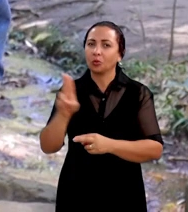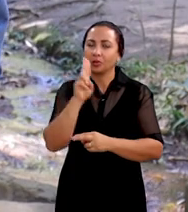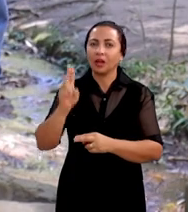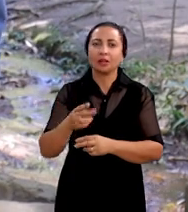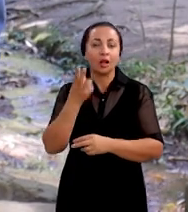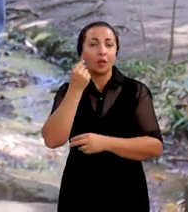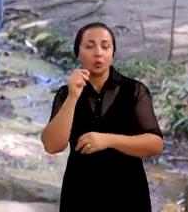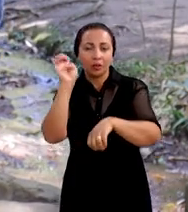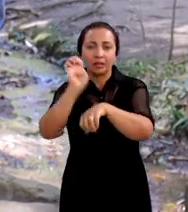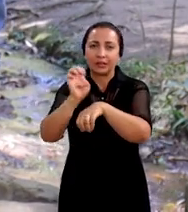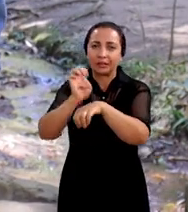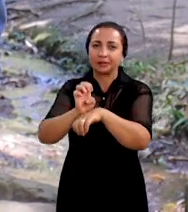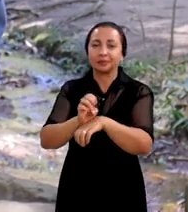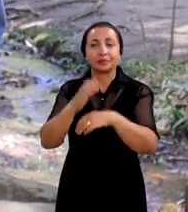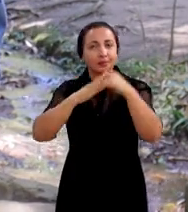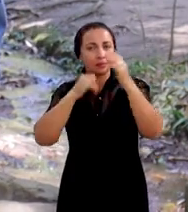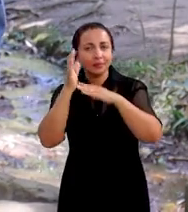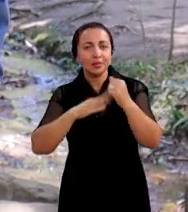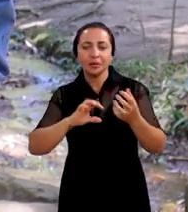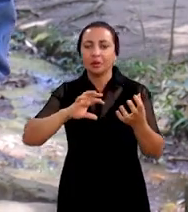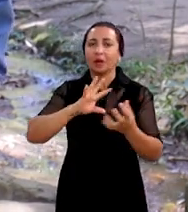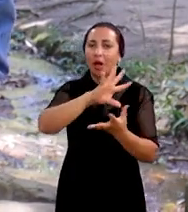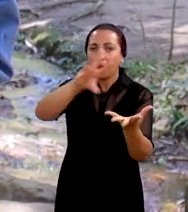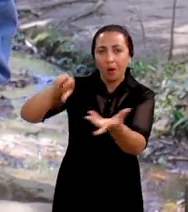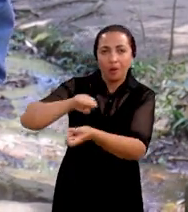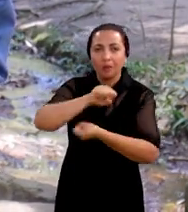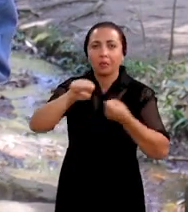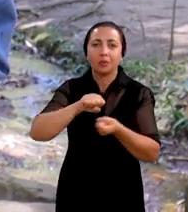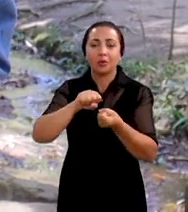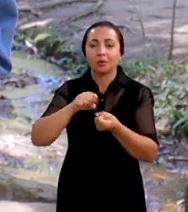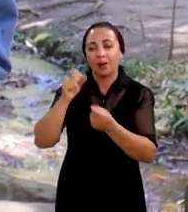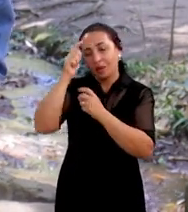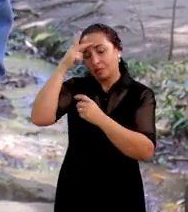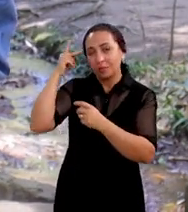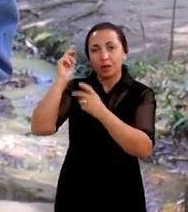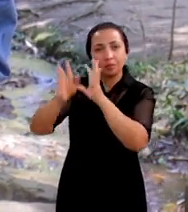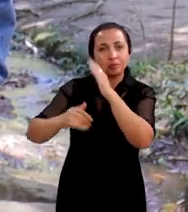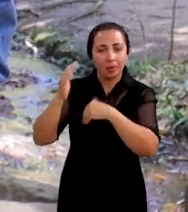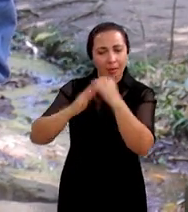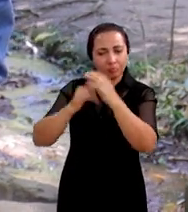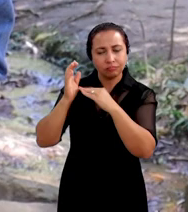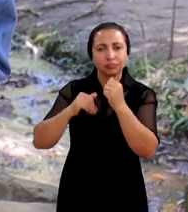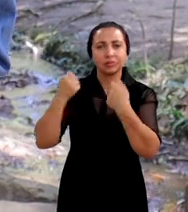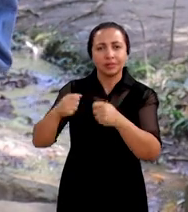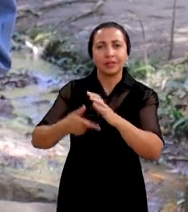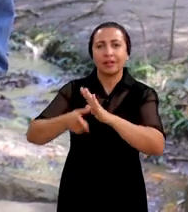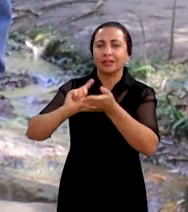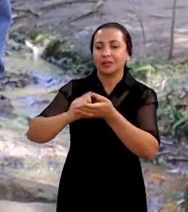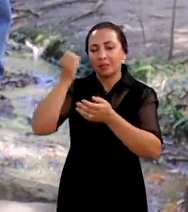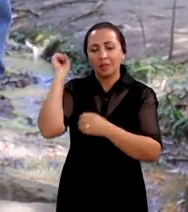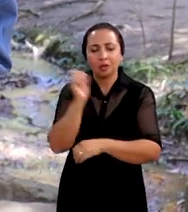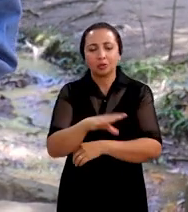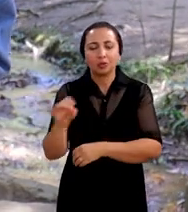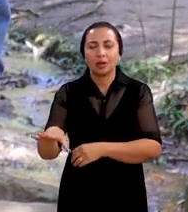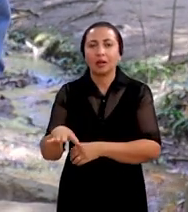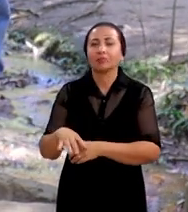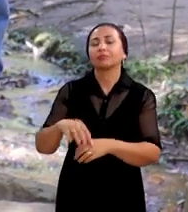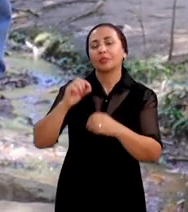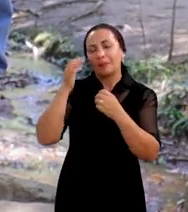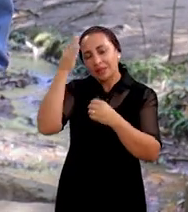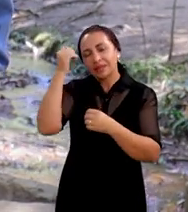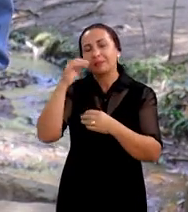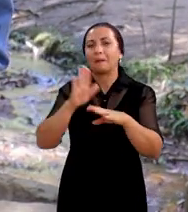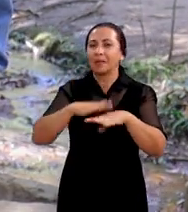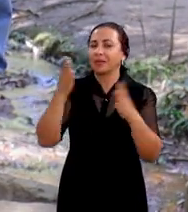oeste do estado. Apesar de ser uma prática sustentável, os pescadores precisam ser capacitados para o descarte correto do material.